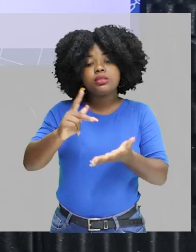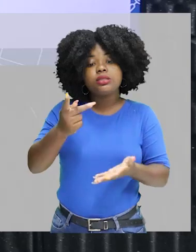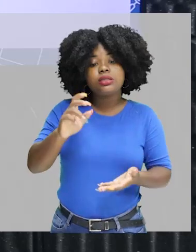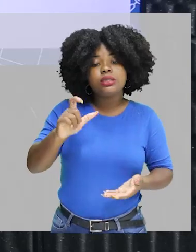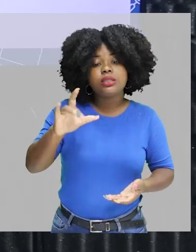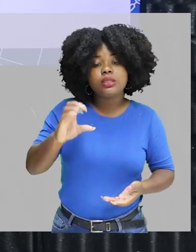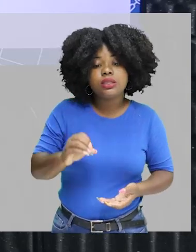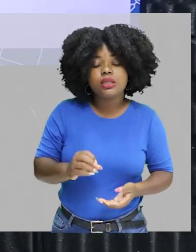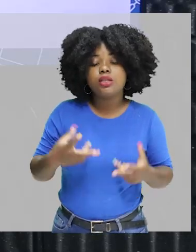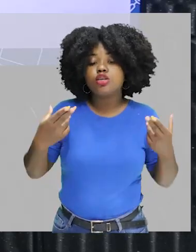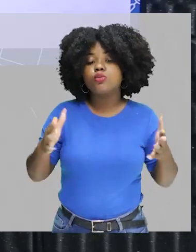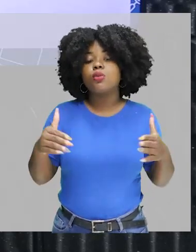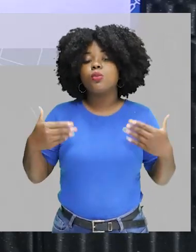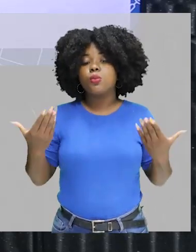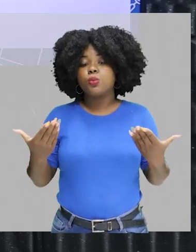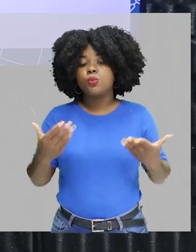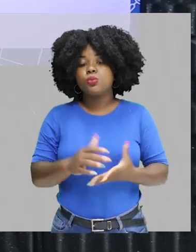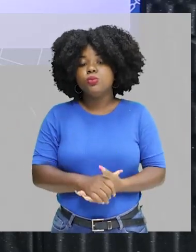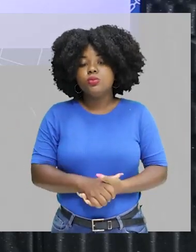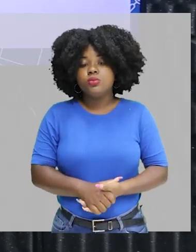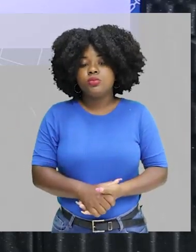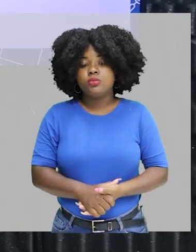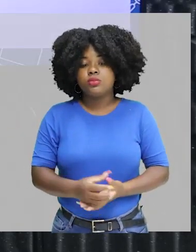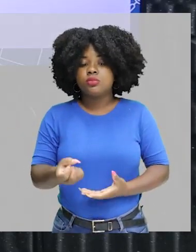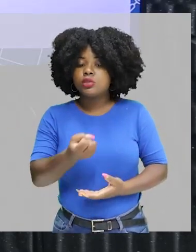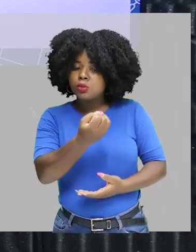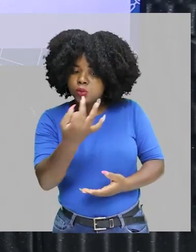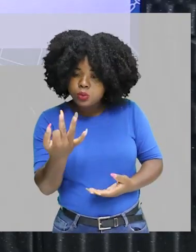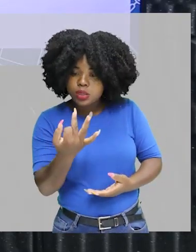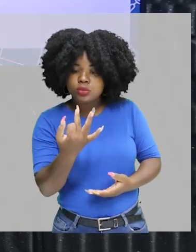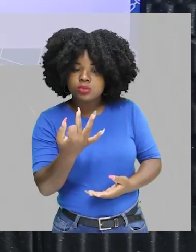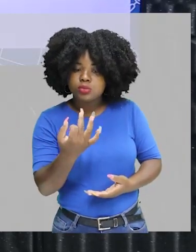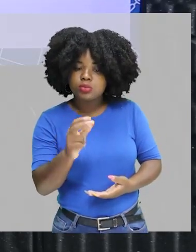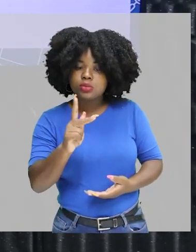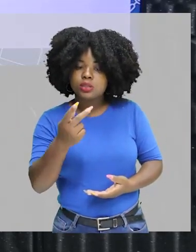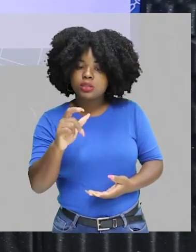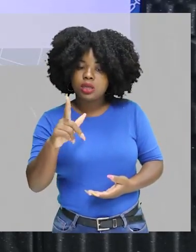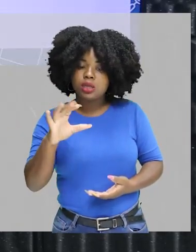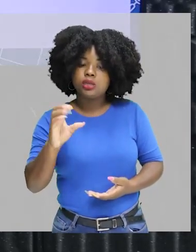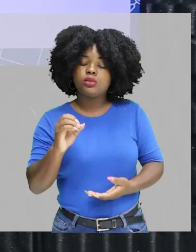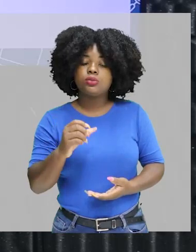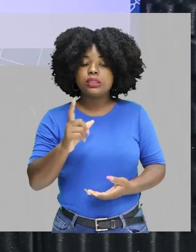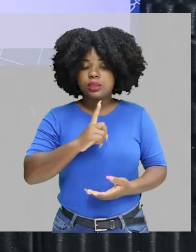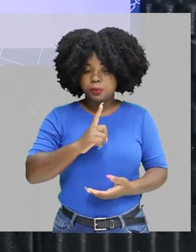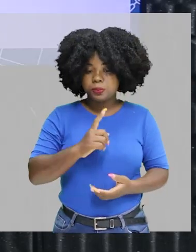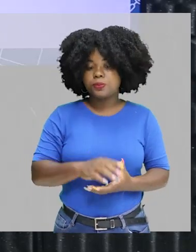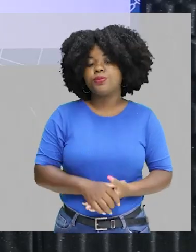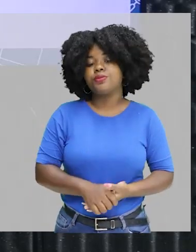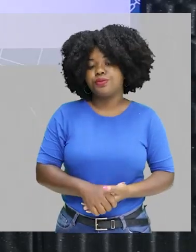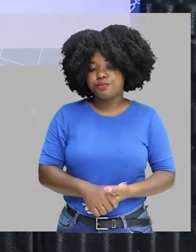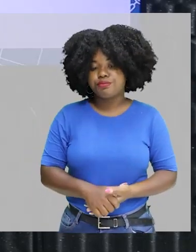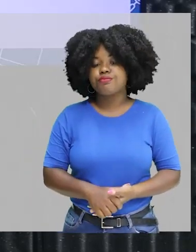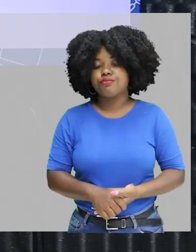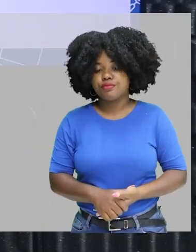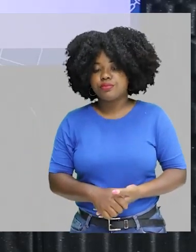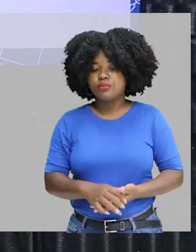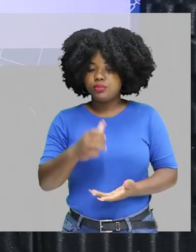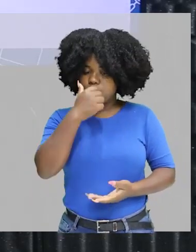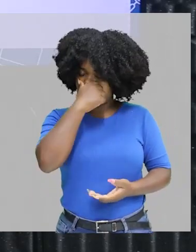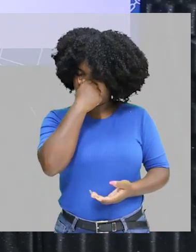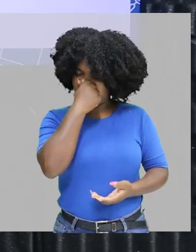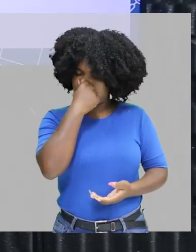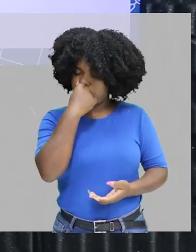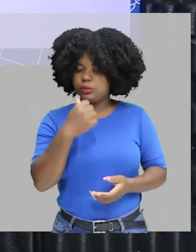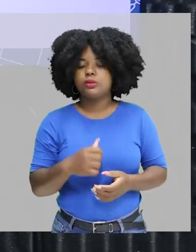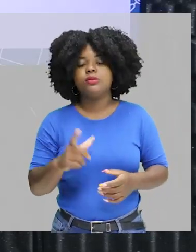276 dias, quanto de hélio nós vamos ter? Partindo do ponto que nós temos